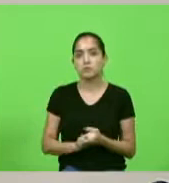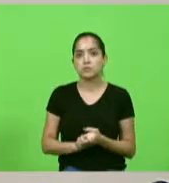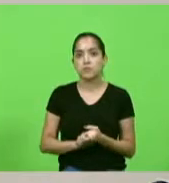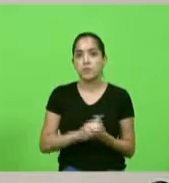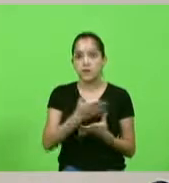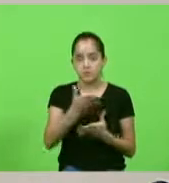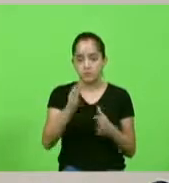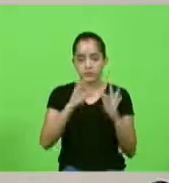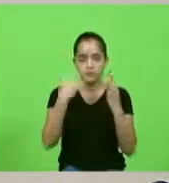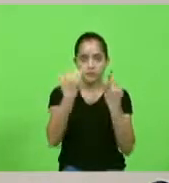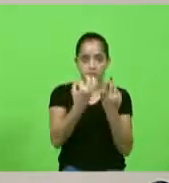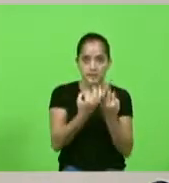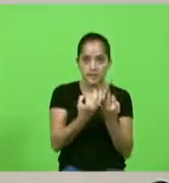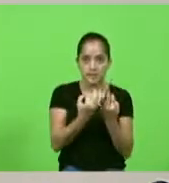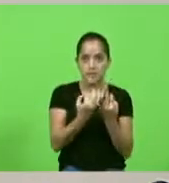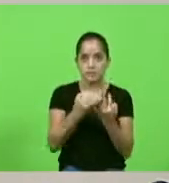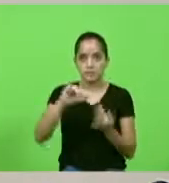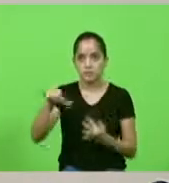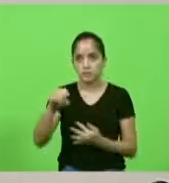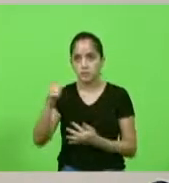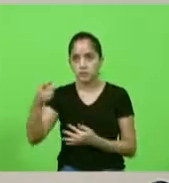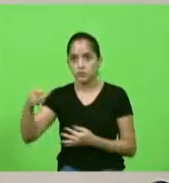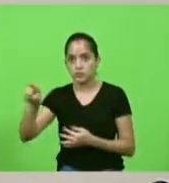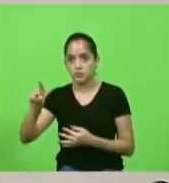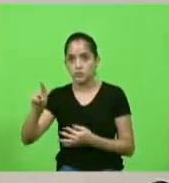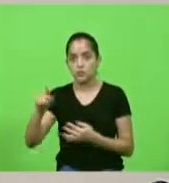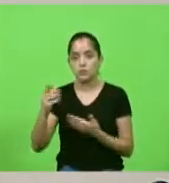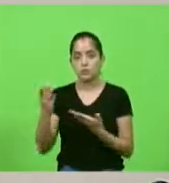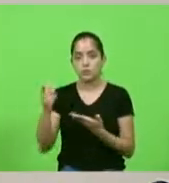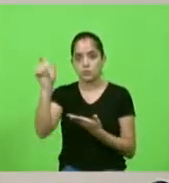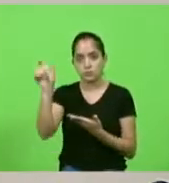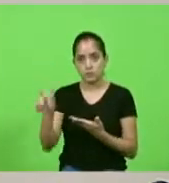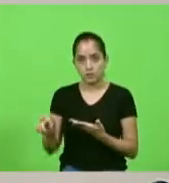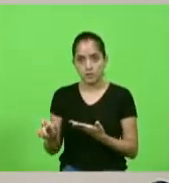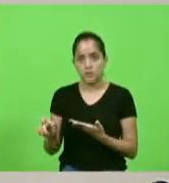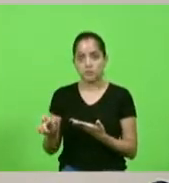familiares do senhor João Carlos Medeiros Rodrigues Júnior